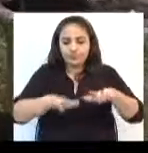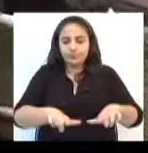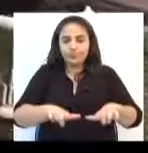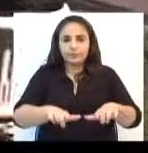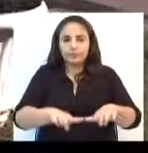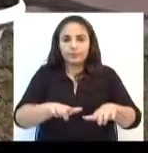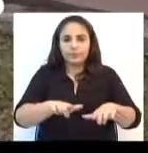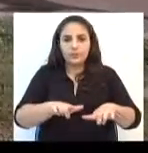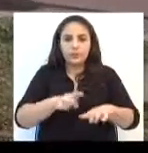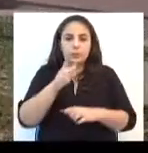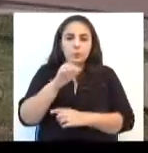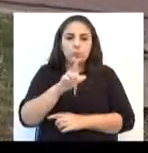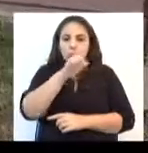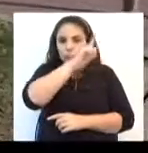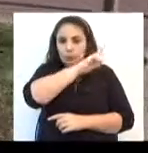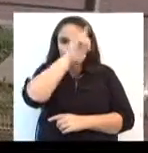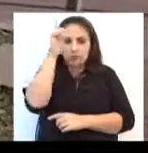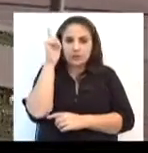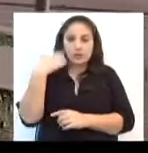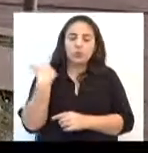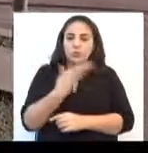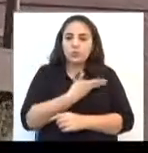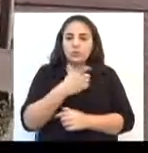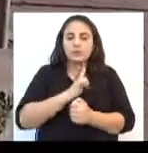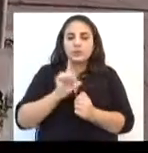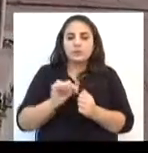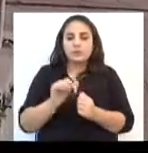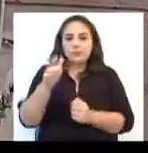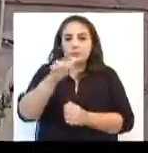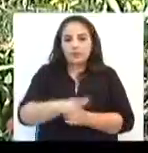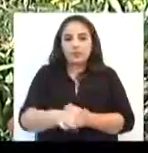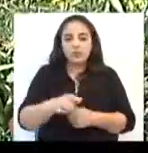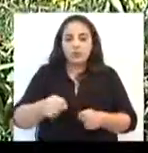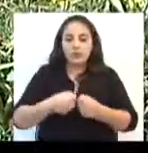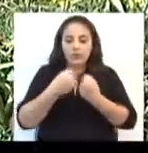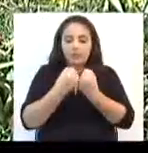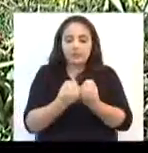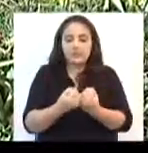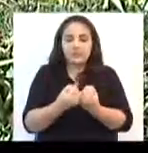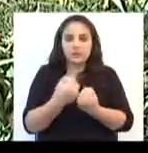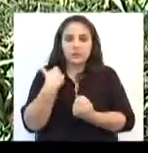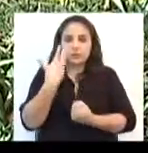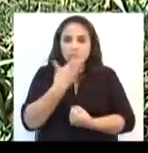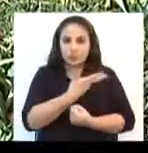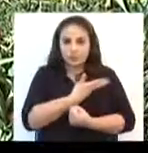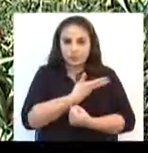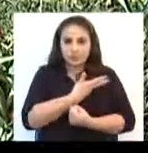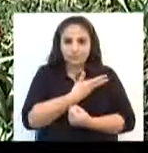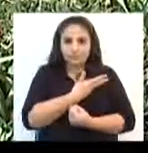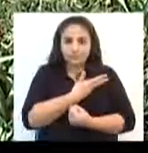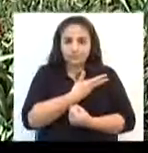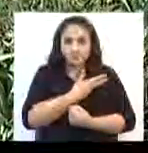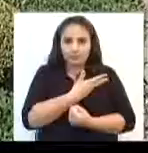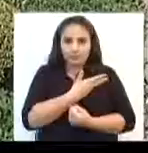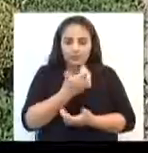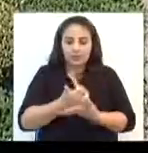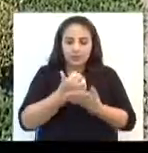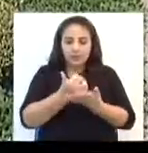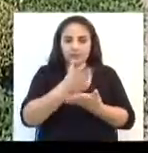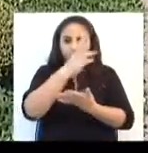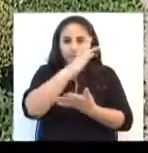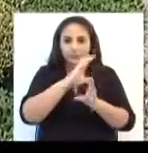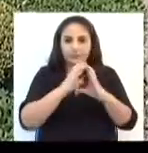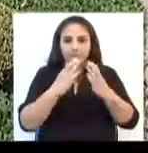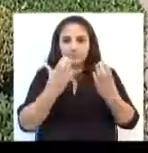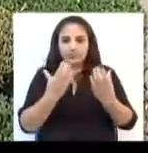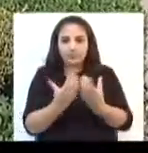agora com o prefeito Luciano. Então, a gente está, novamente, reforçando o nosso apoio à